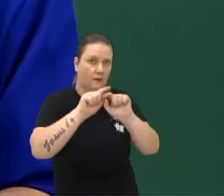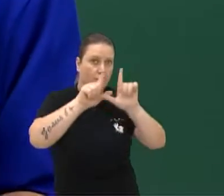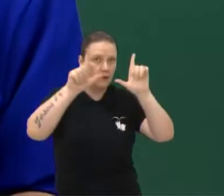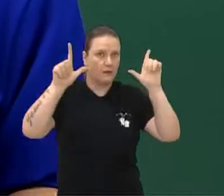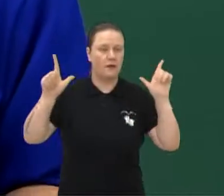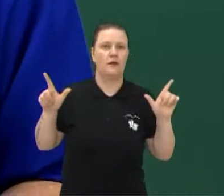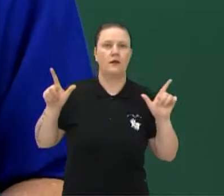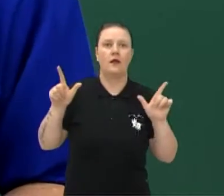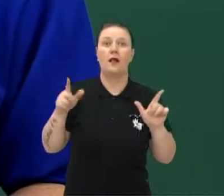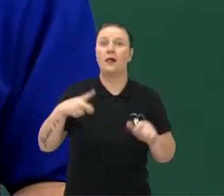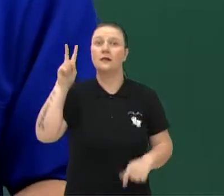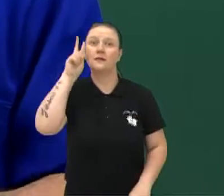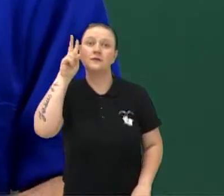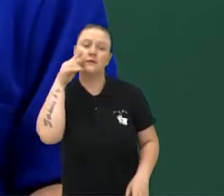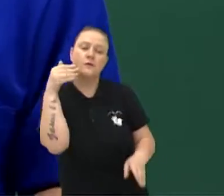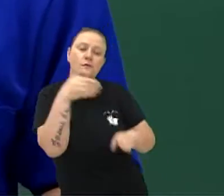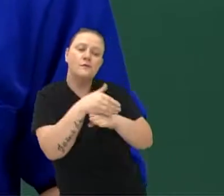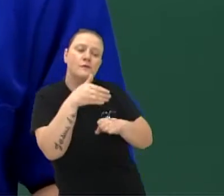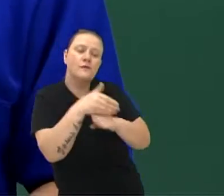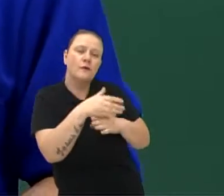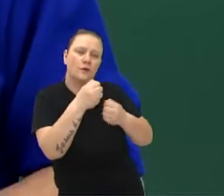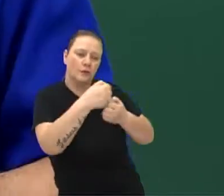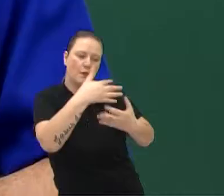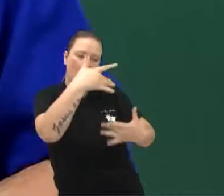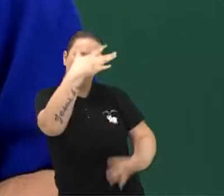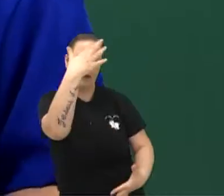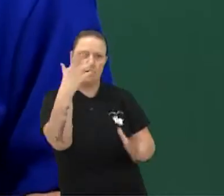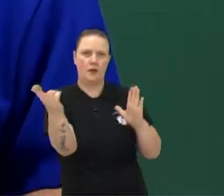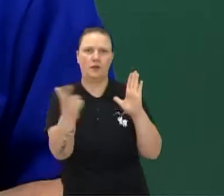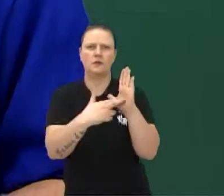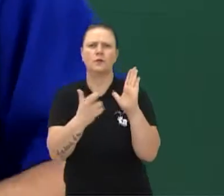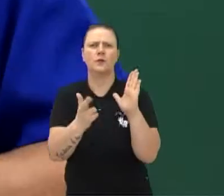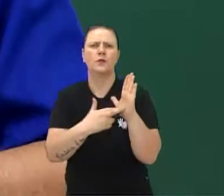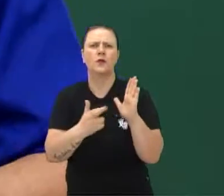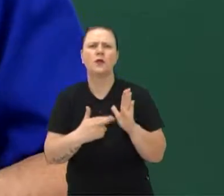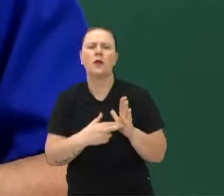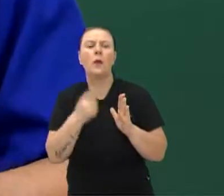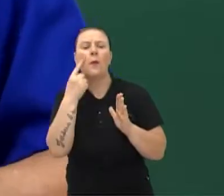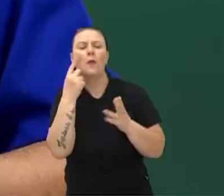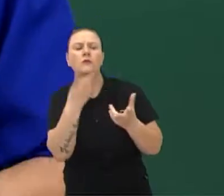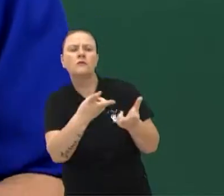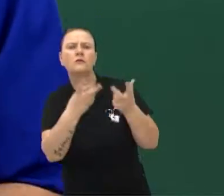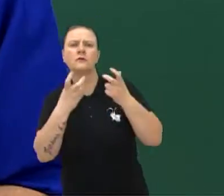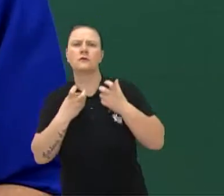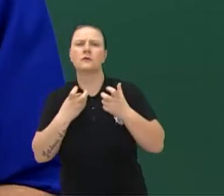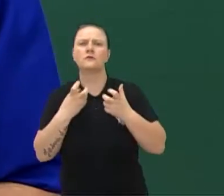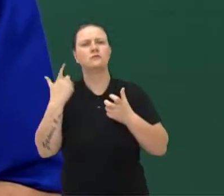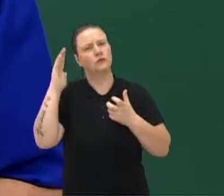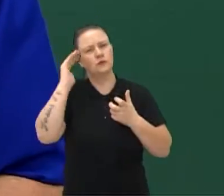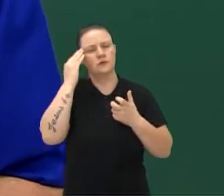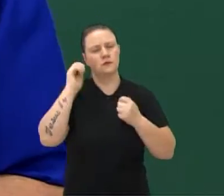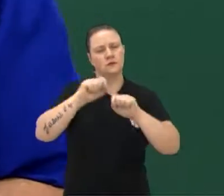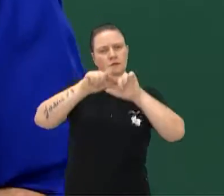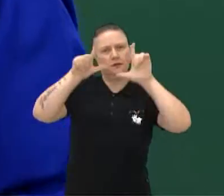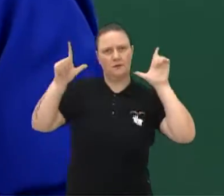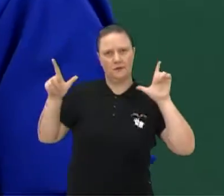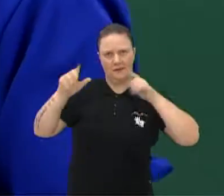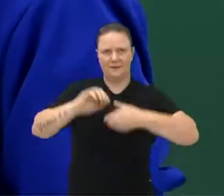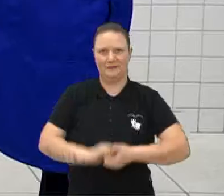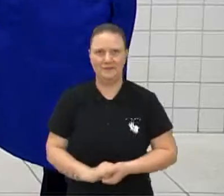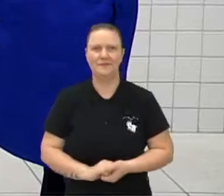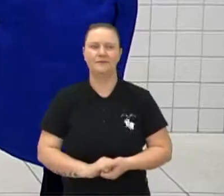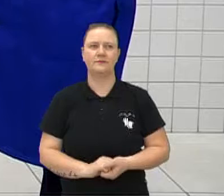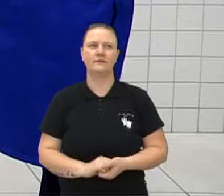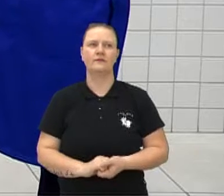participar, mande a sua resposta, né? Para a gente ver como é que vocês estão acompanhando e entendendo a nossa aula. Tá bom?